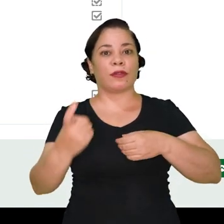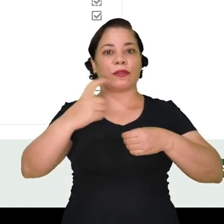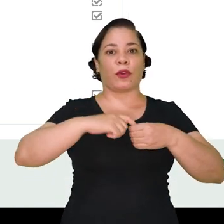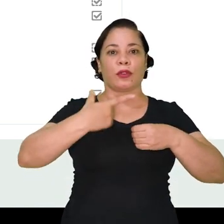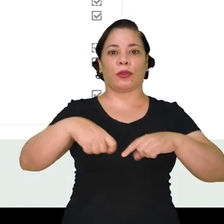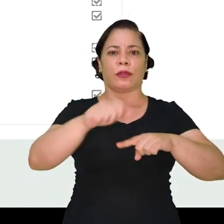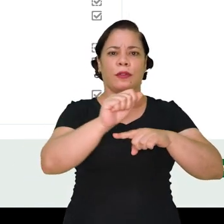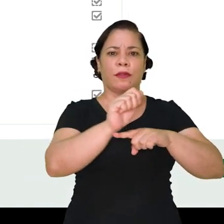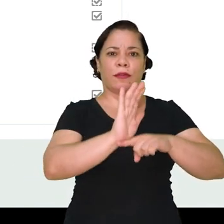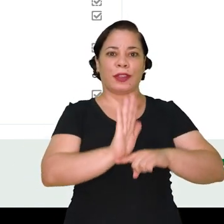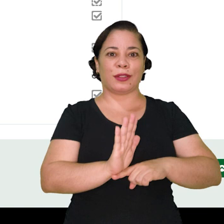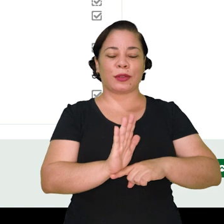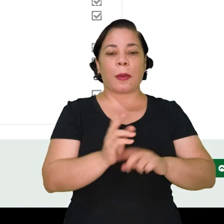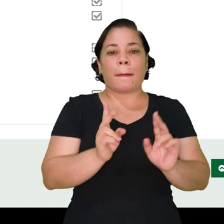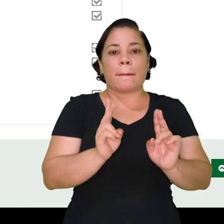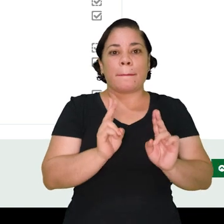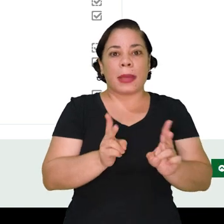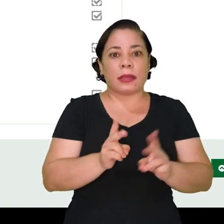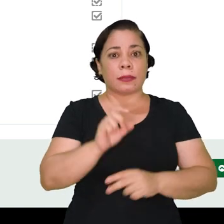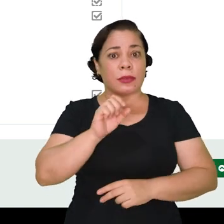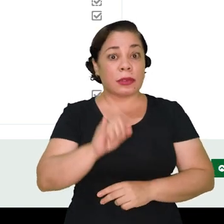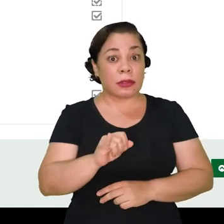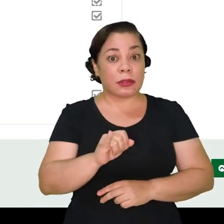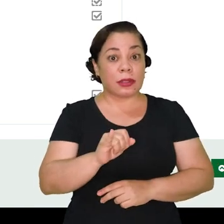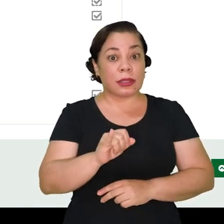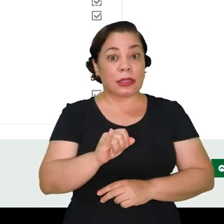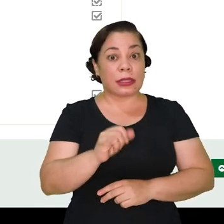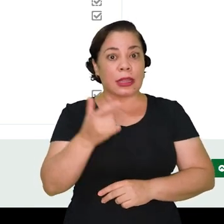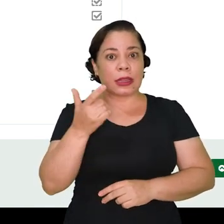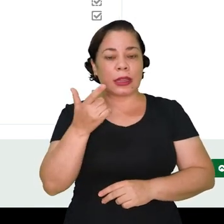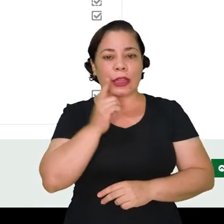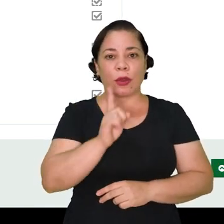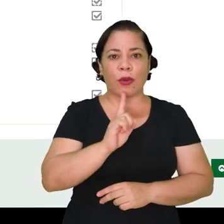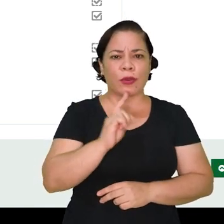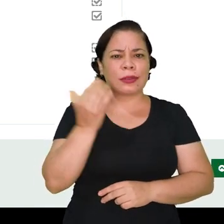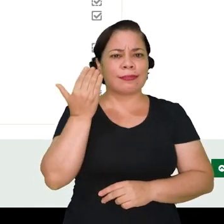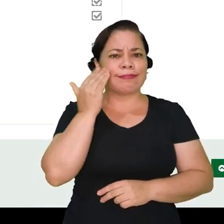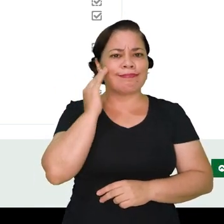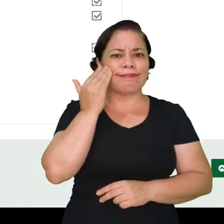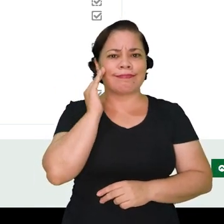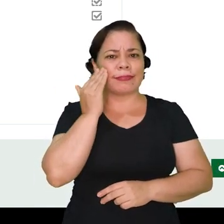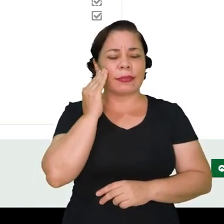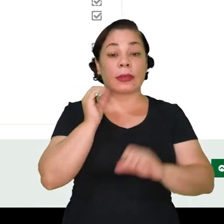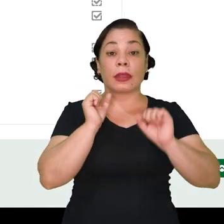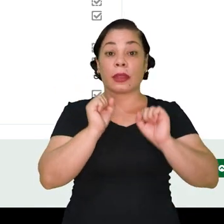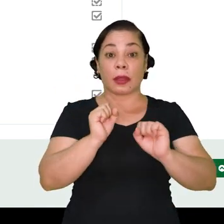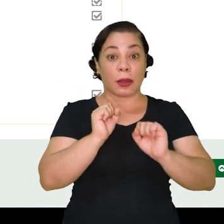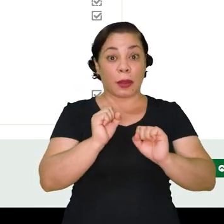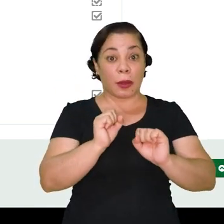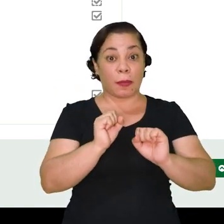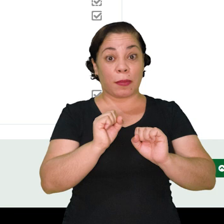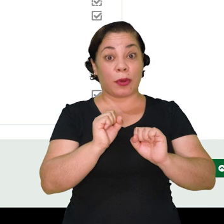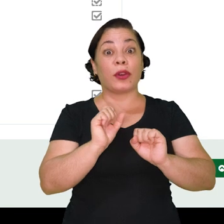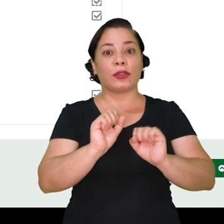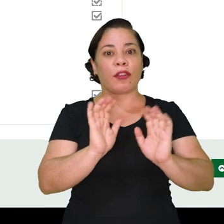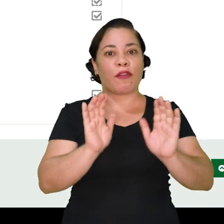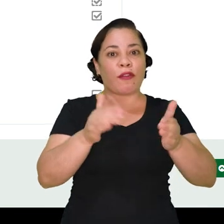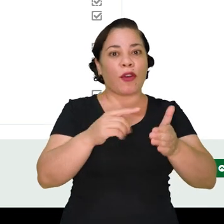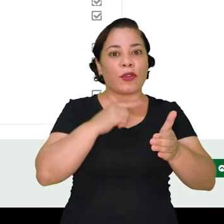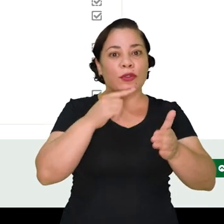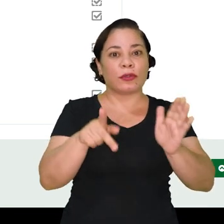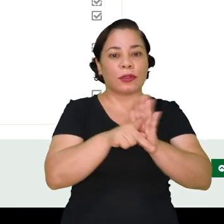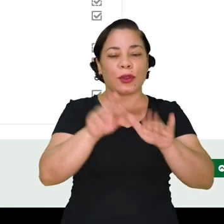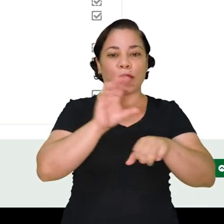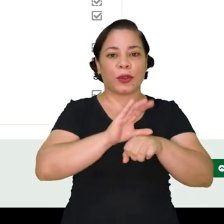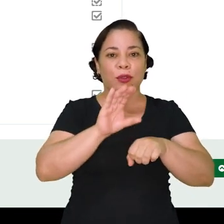retome o tutorial. Mesmo assim, se ainda não conseguir compreender, pode utilizar o fórum de